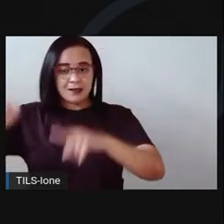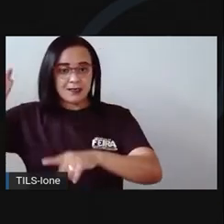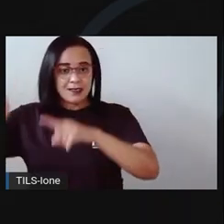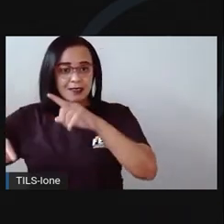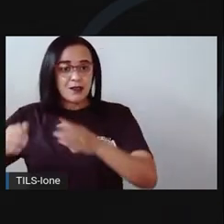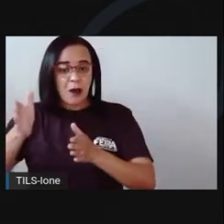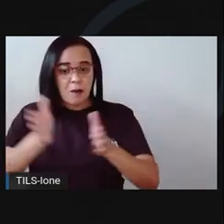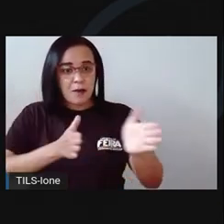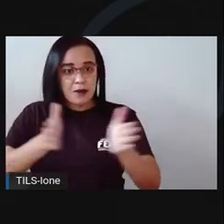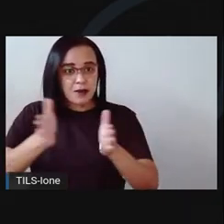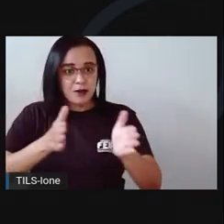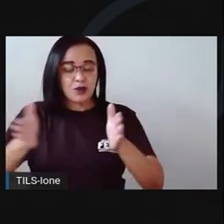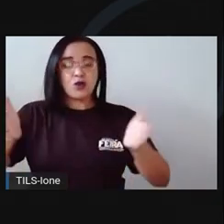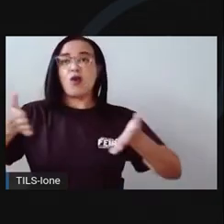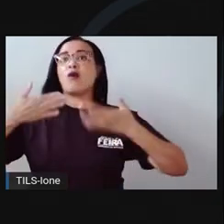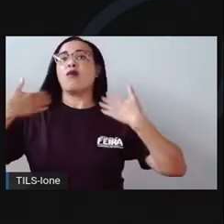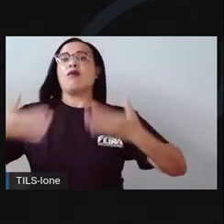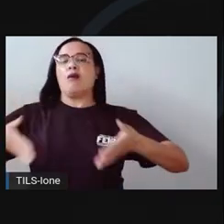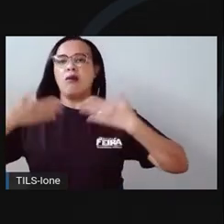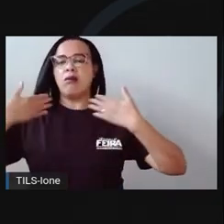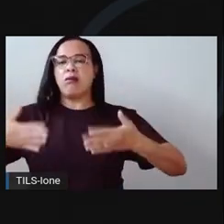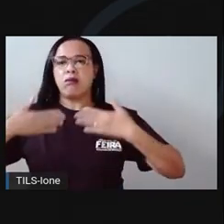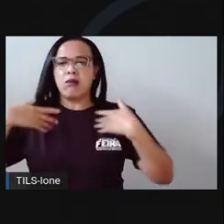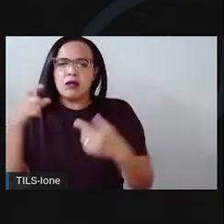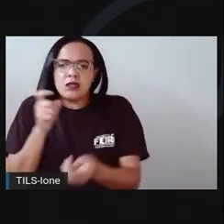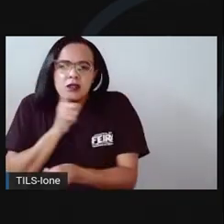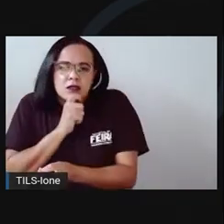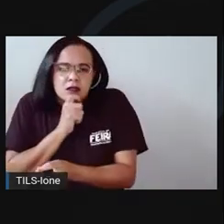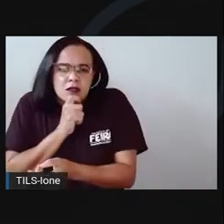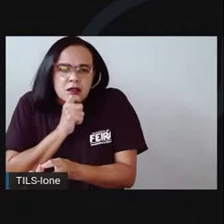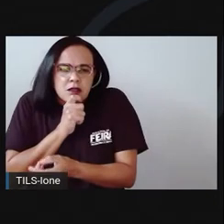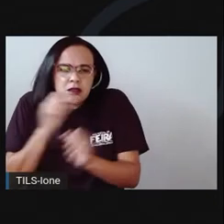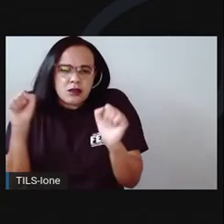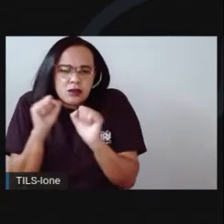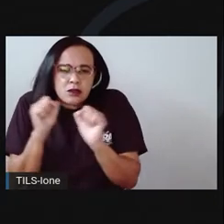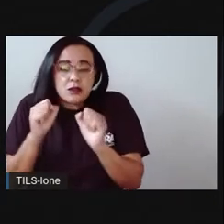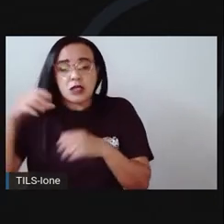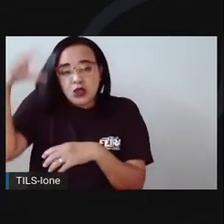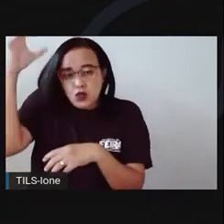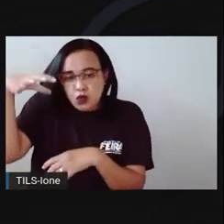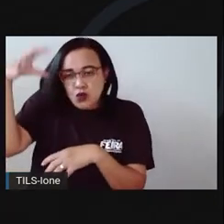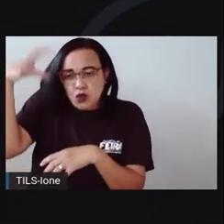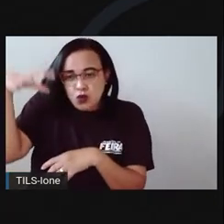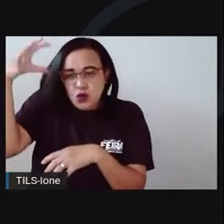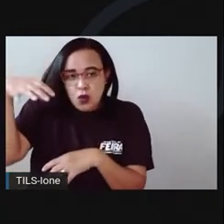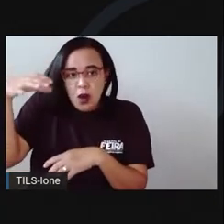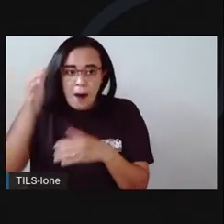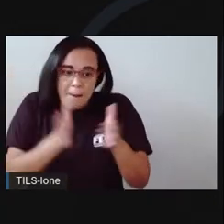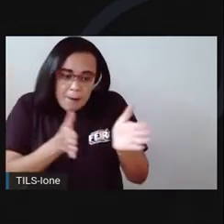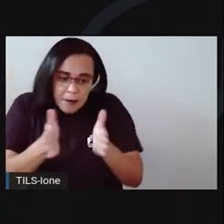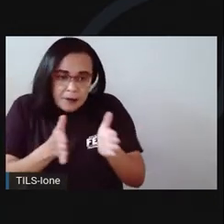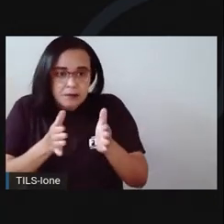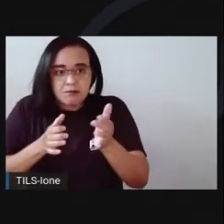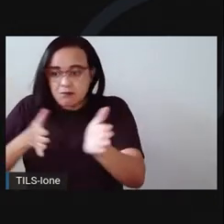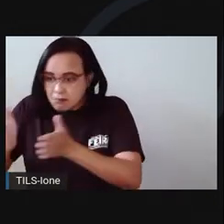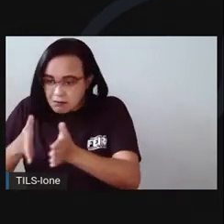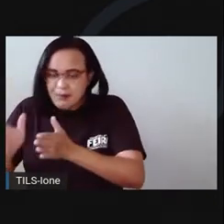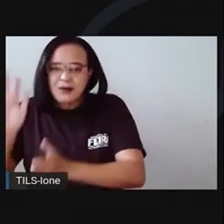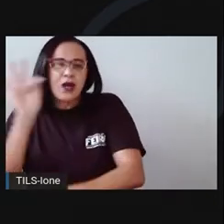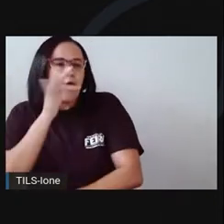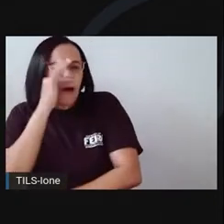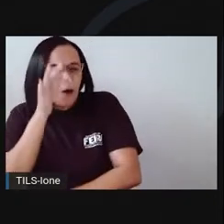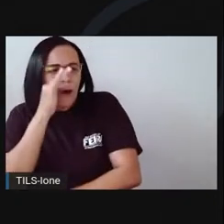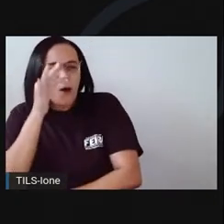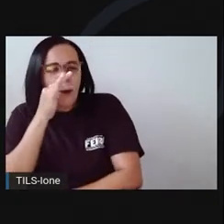períodos de muitas chuvas, períodos de muito frio e períodos de muitas flores. Isso ajudou os